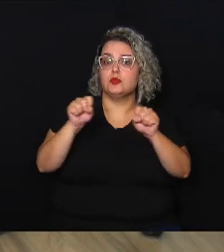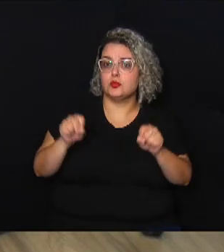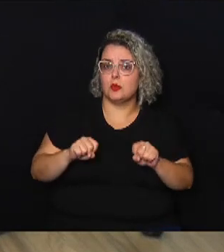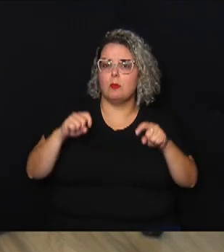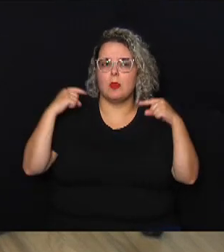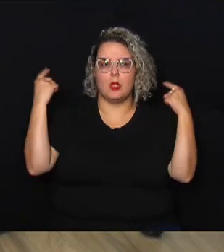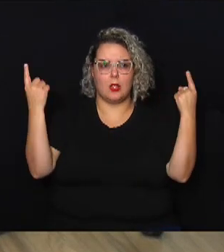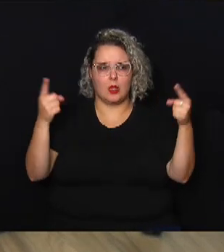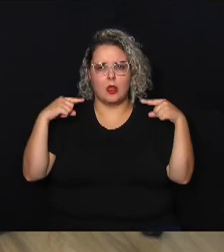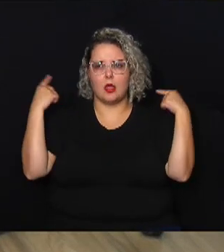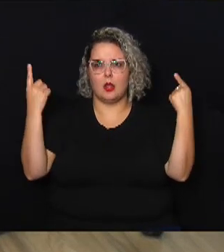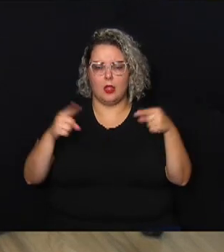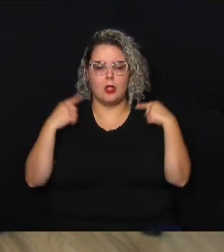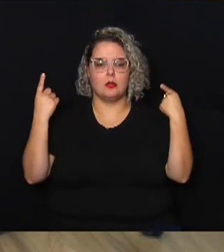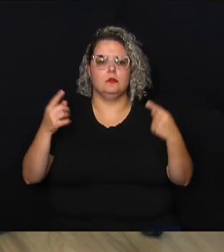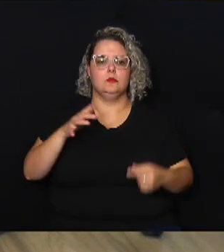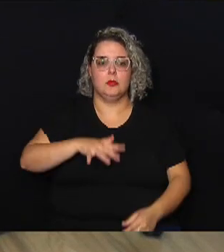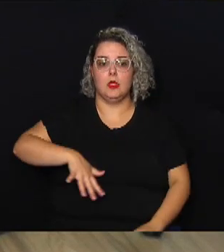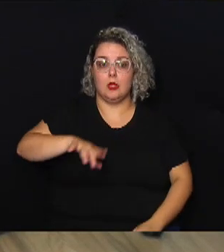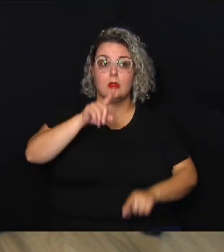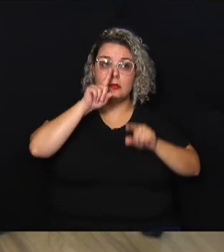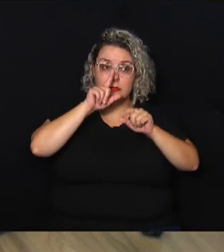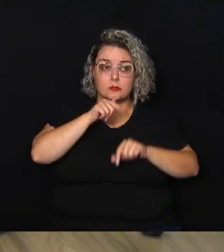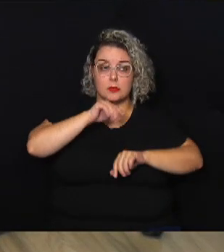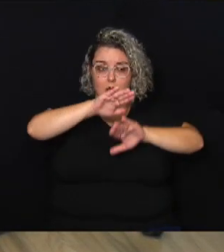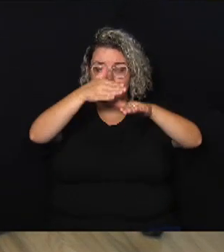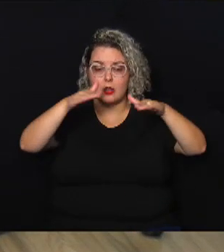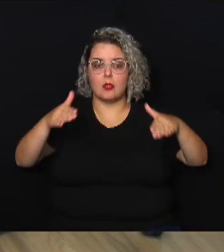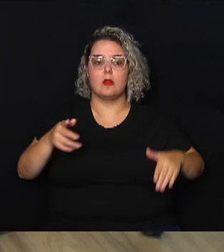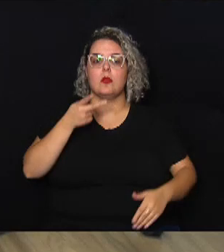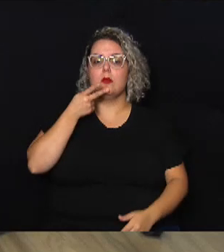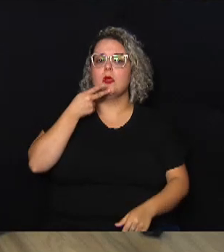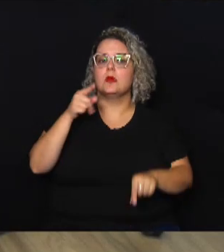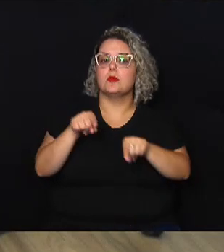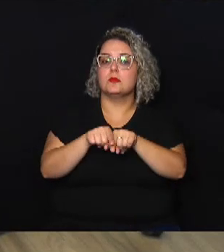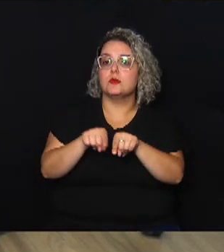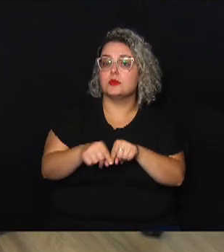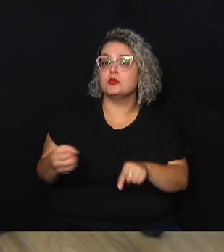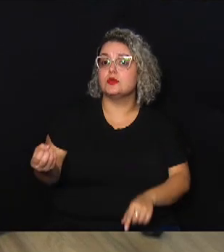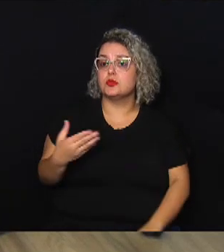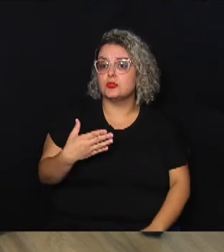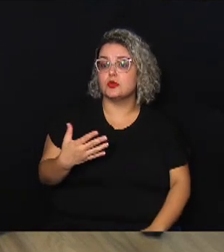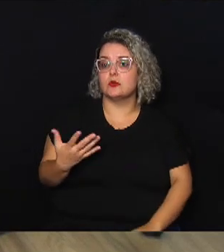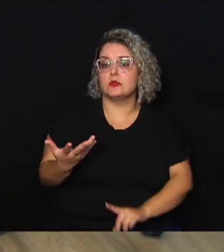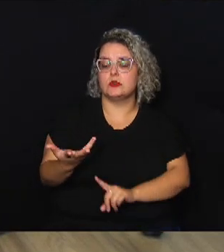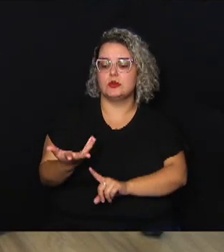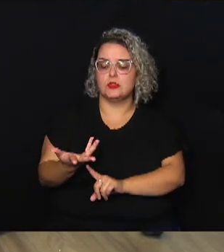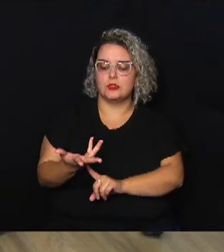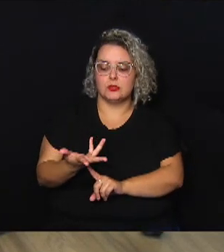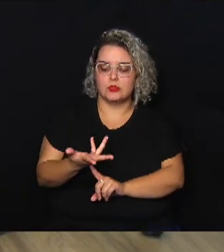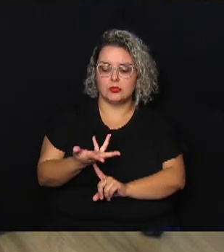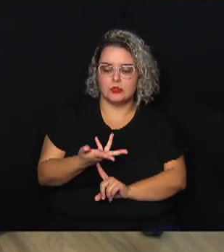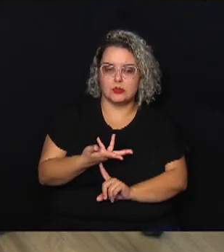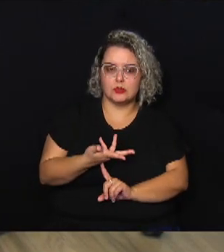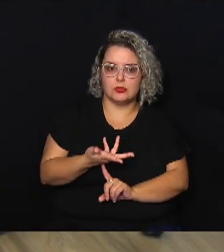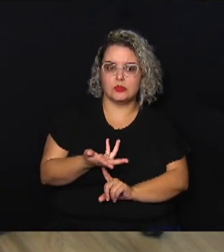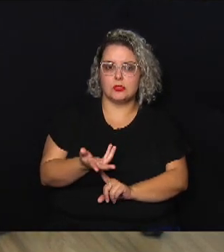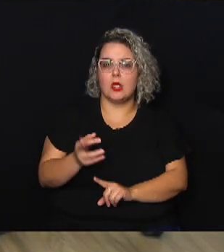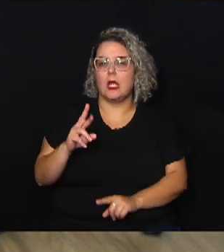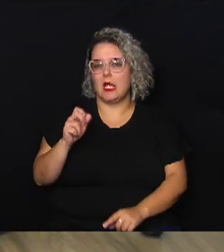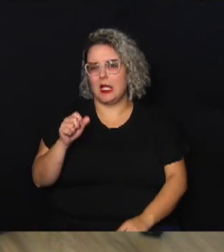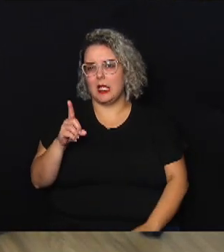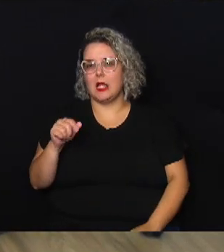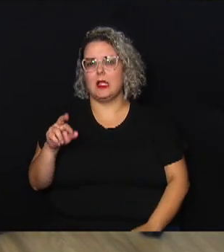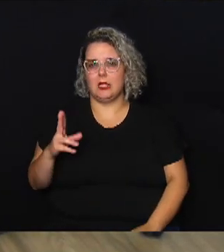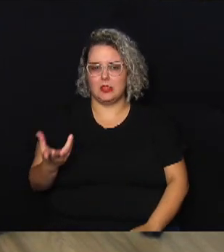nas áreas de risco do litoral ele também falou da questão de novos radares inclusive com certeza desse